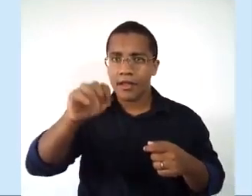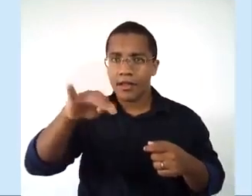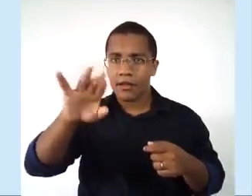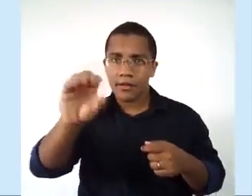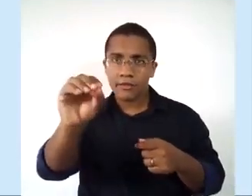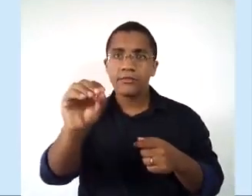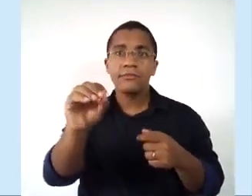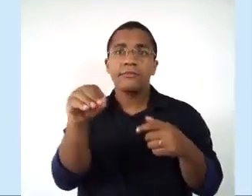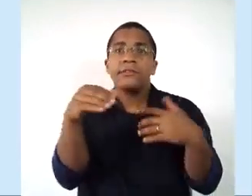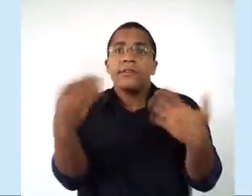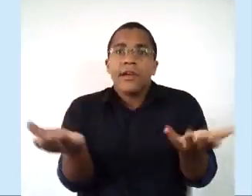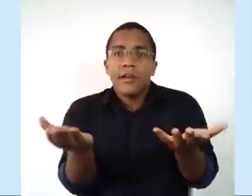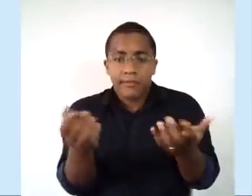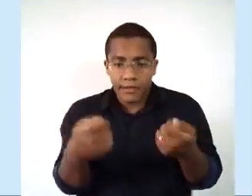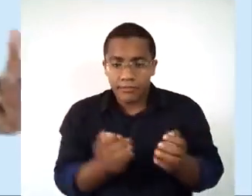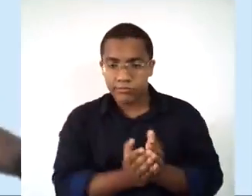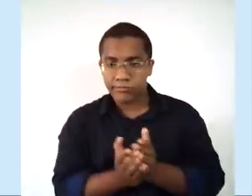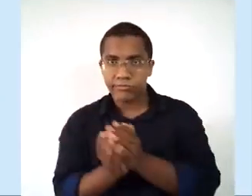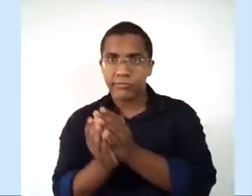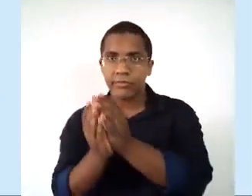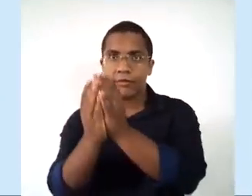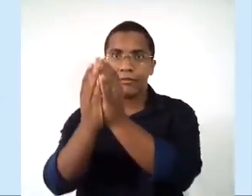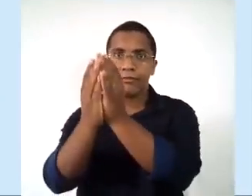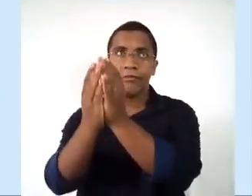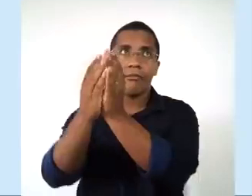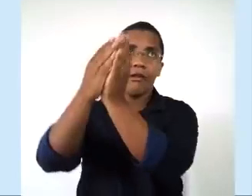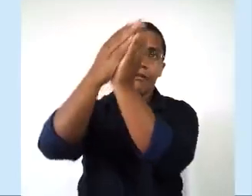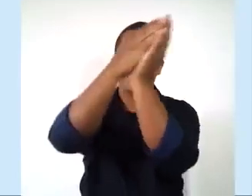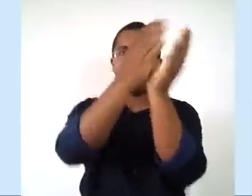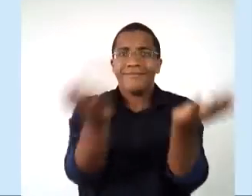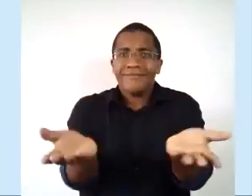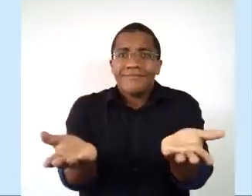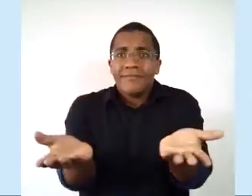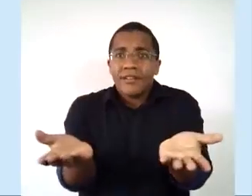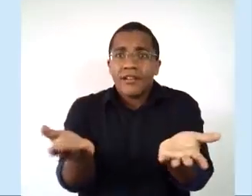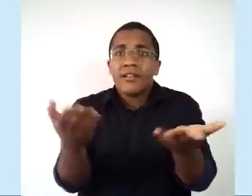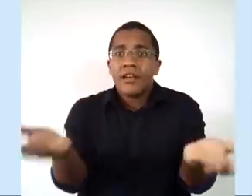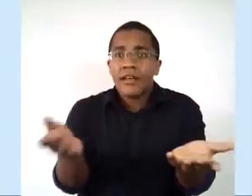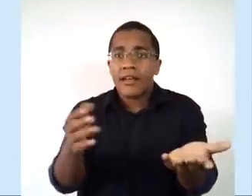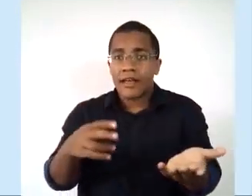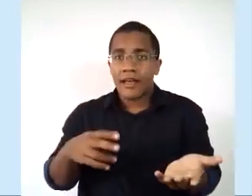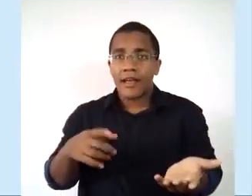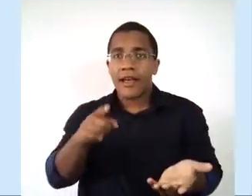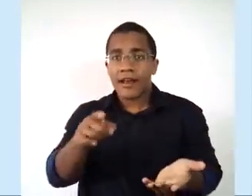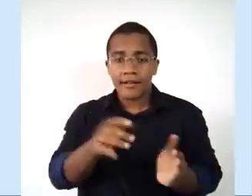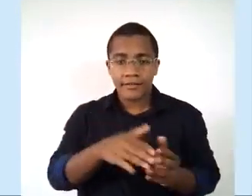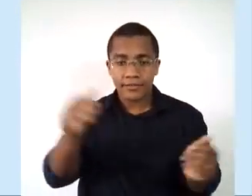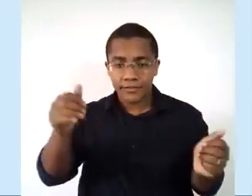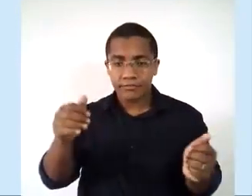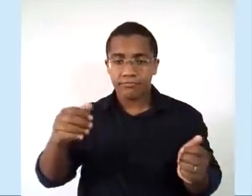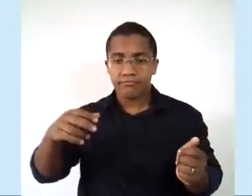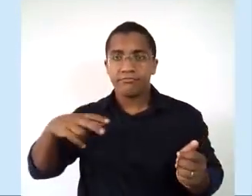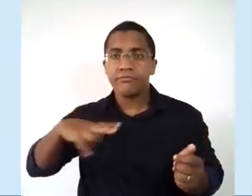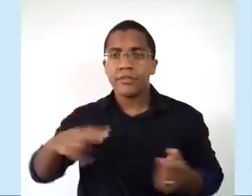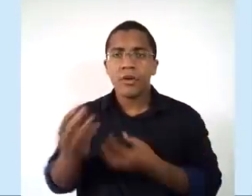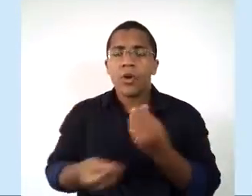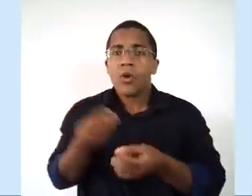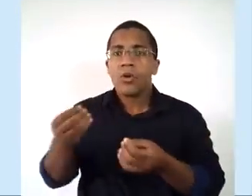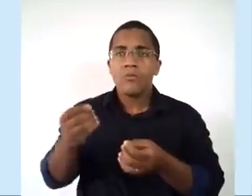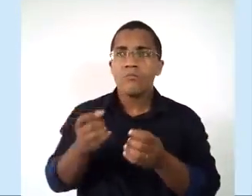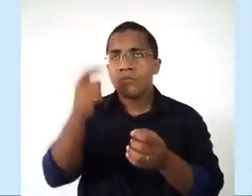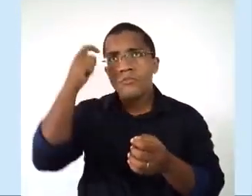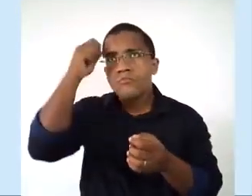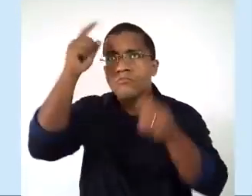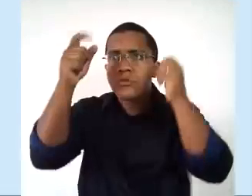tecnologias de embarcação, começaram a criar novas formas de chegar até essas Índias e novas rotas também para chegar